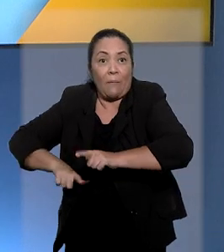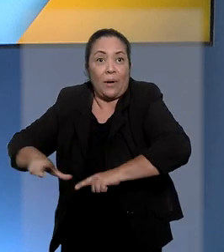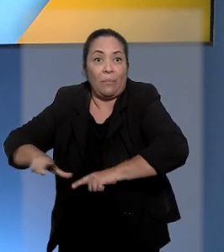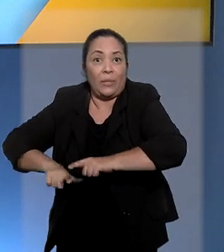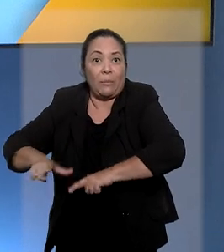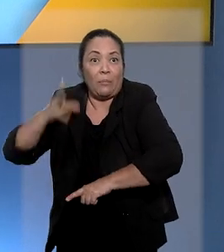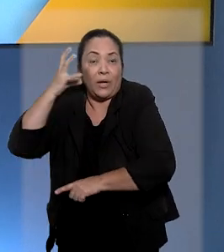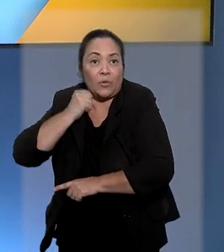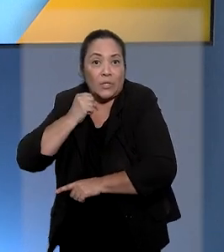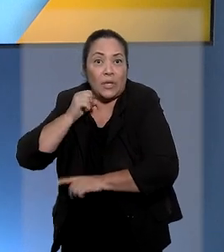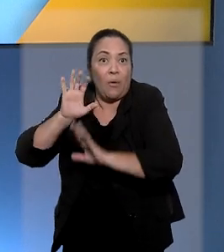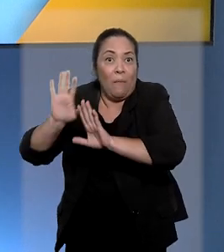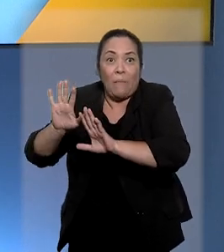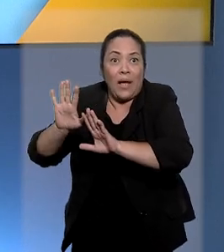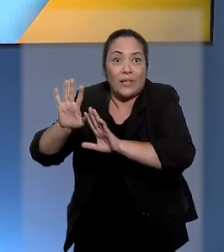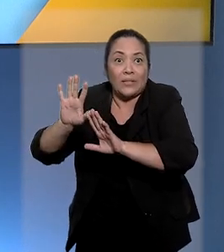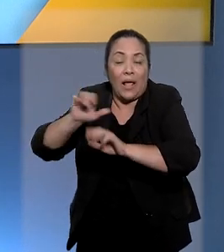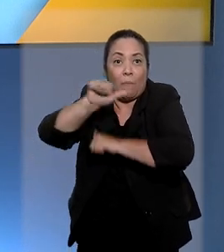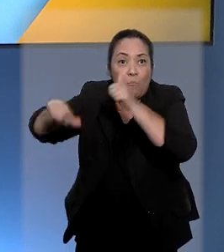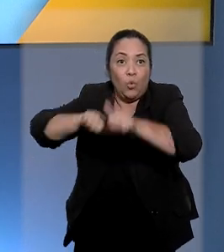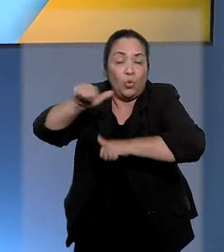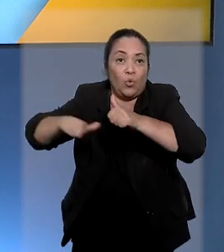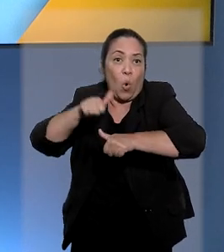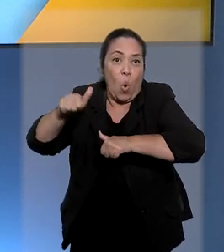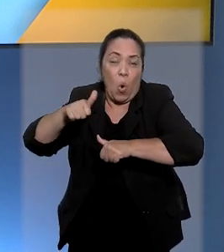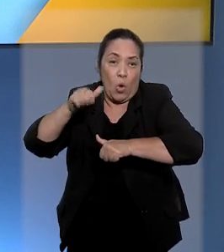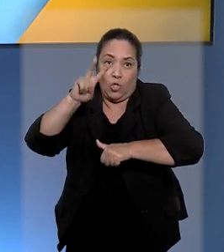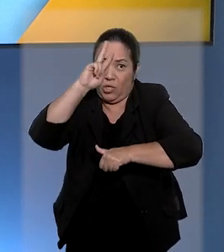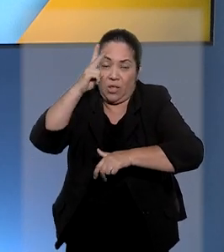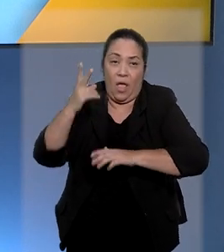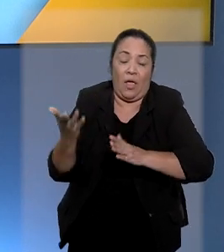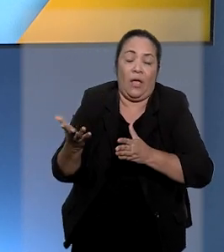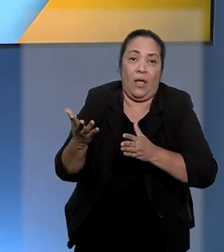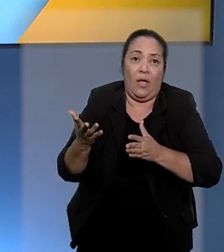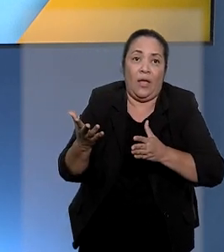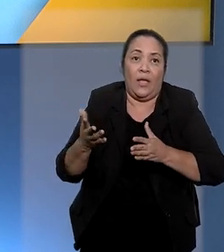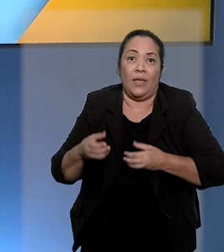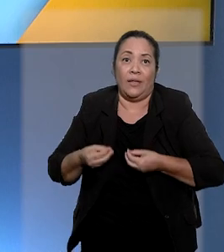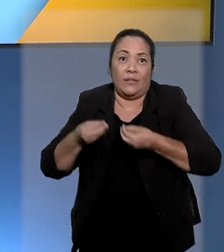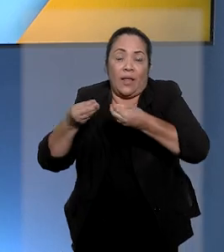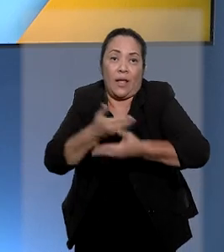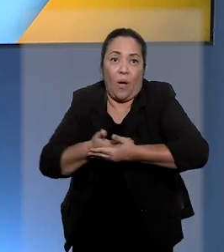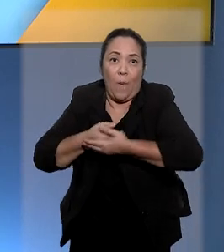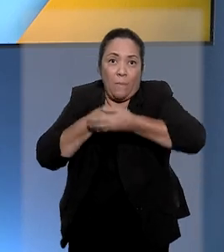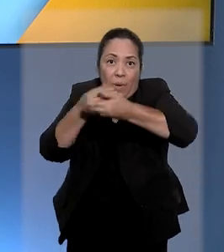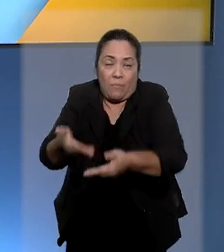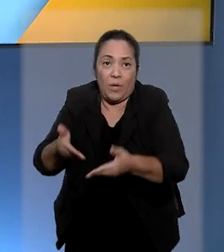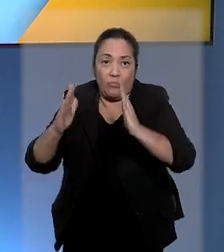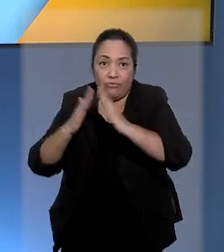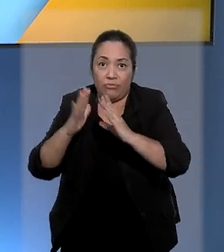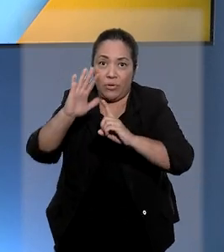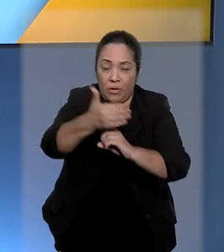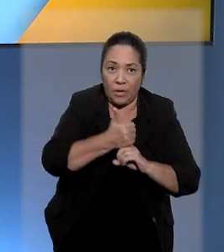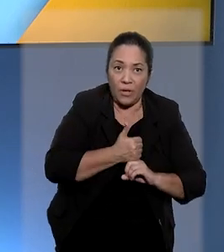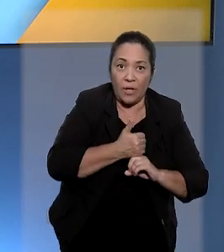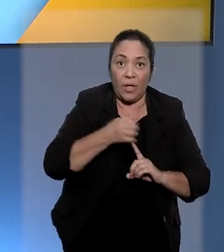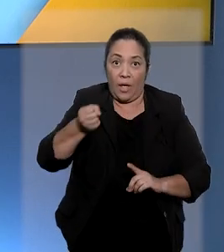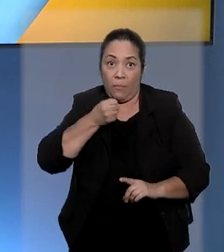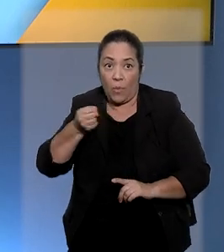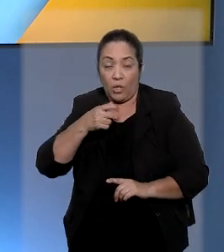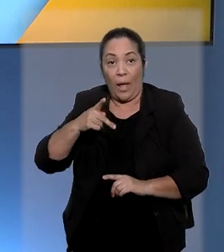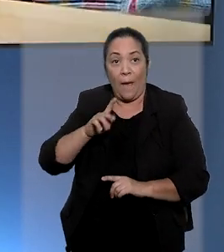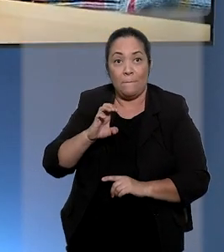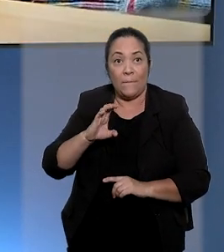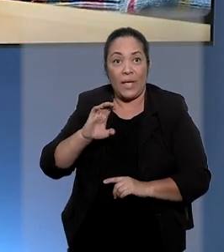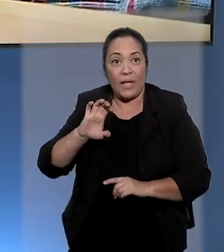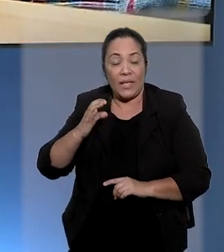decidiu cuidar do recém-nascido após o seu encaminhamento para a instituição de acolhimento. Repórter Samanta Pessanha.